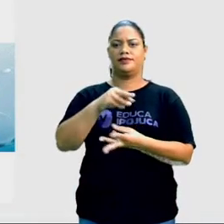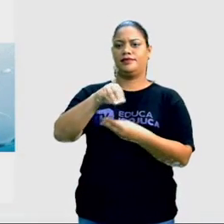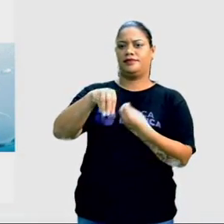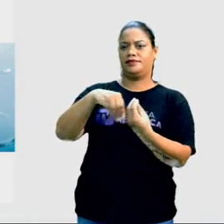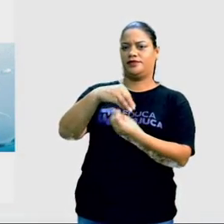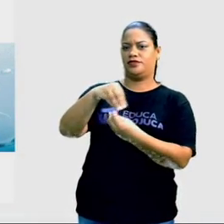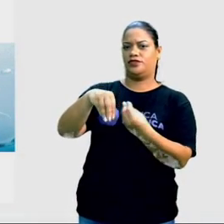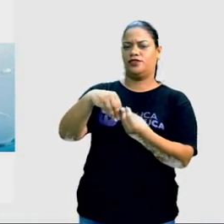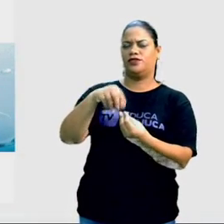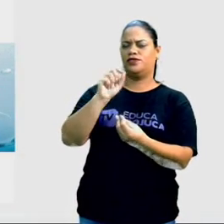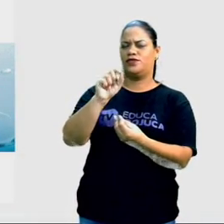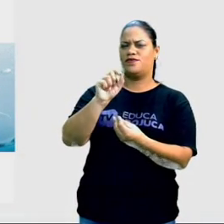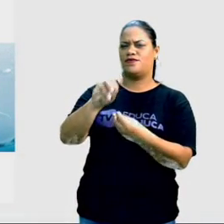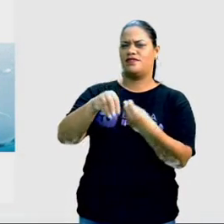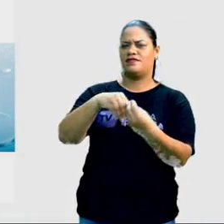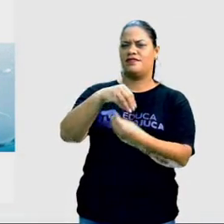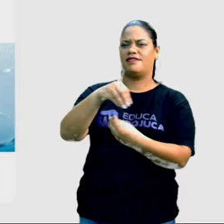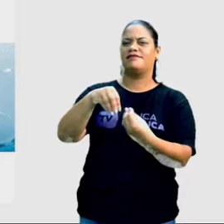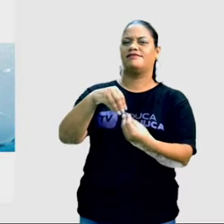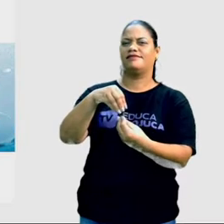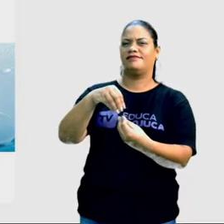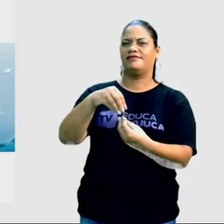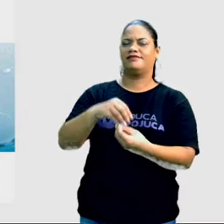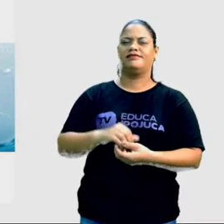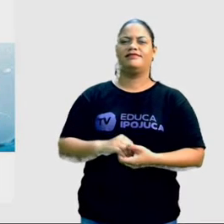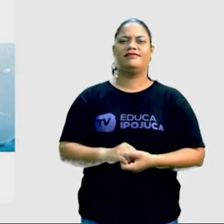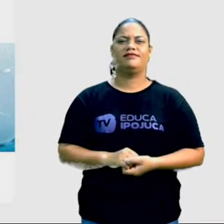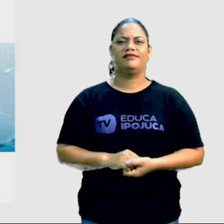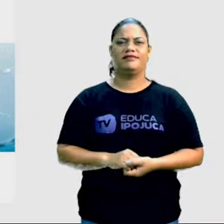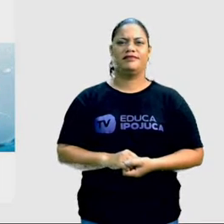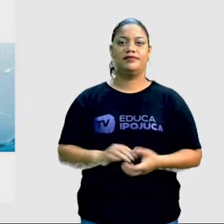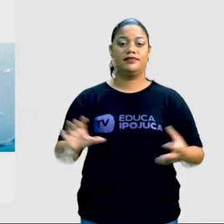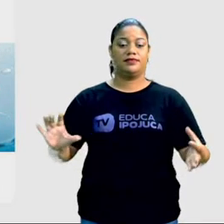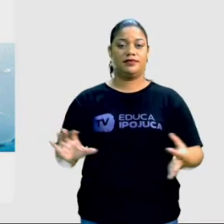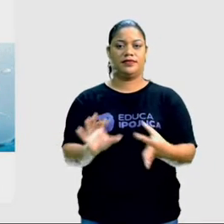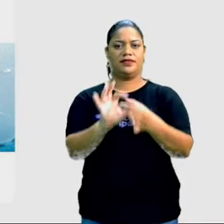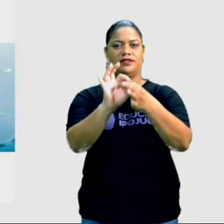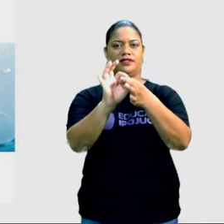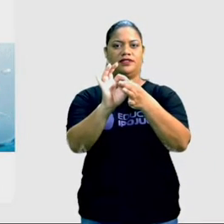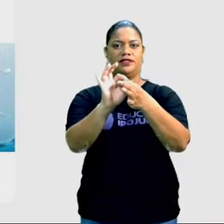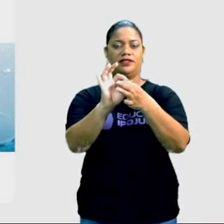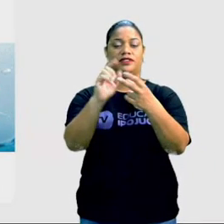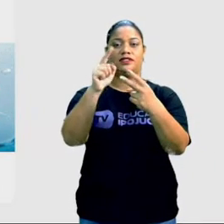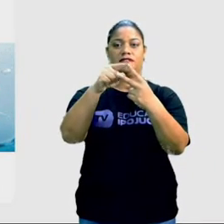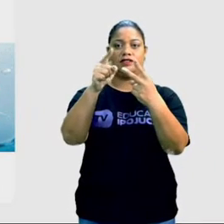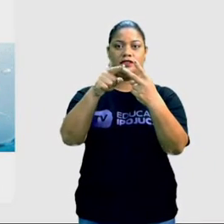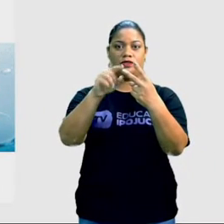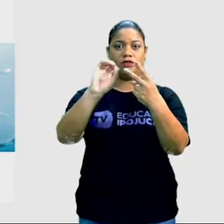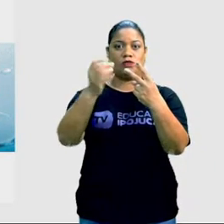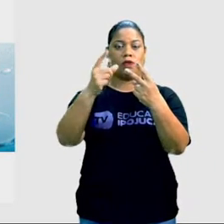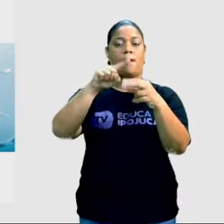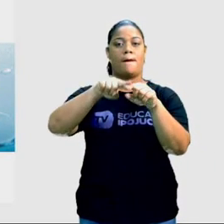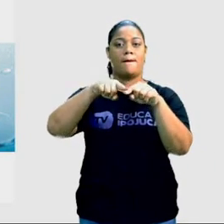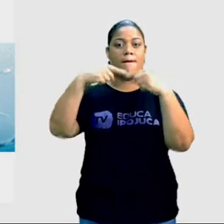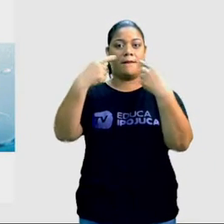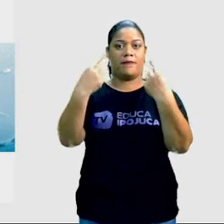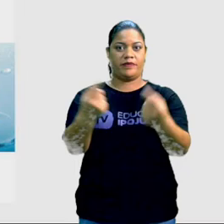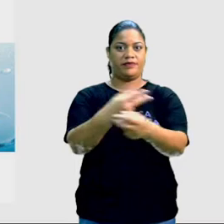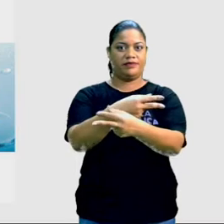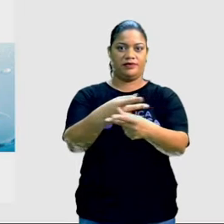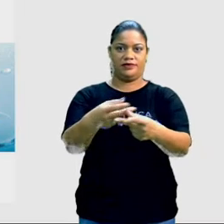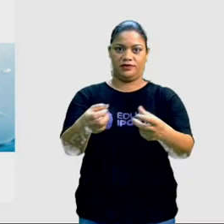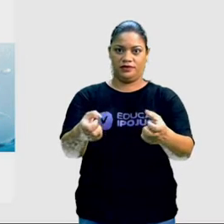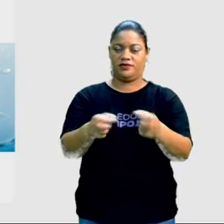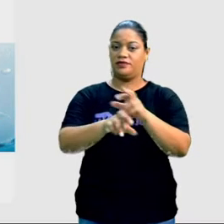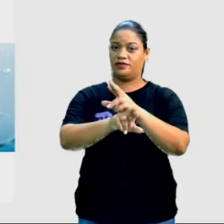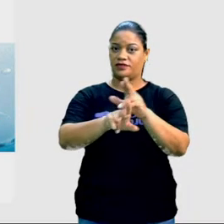Misturas. O que são as misturas? É a união de dois ou mais materiais